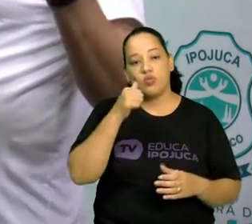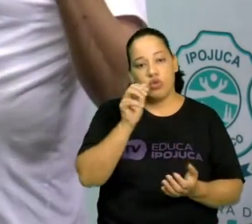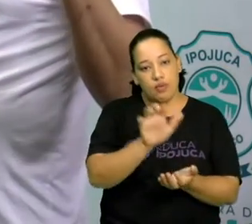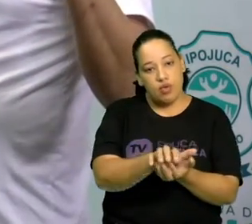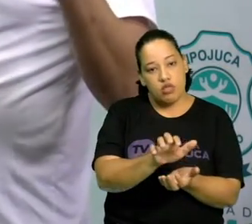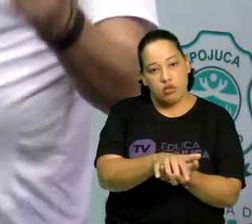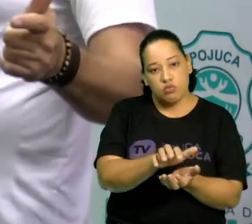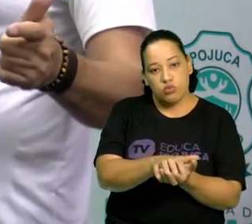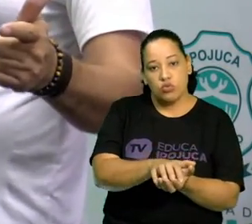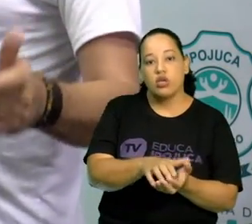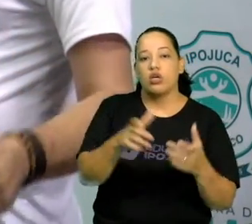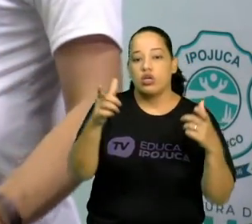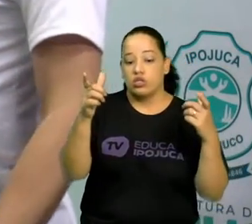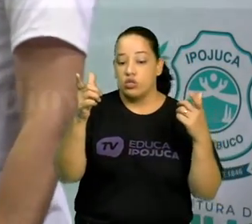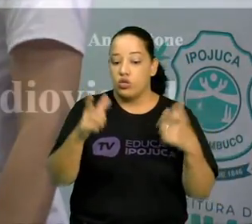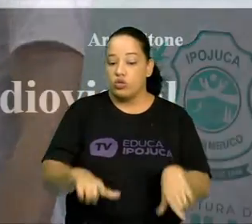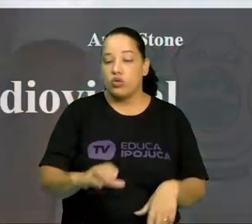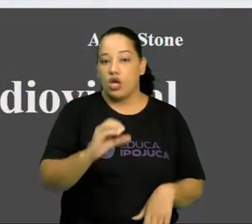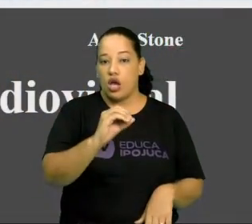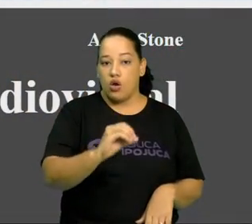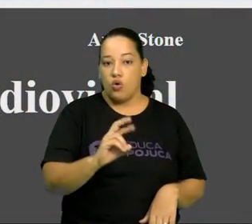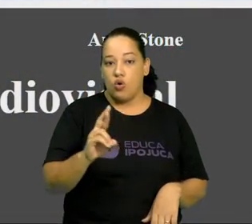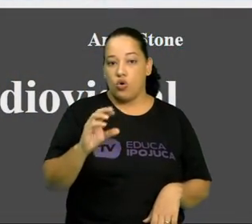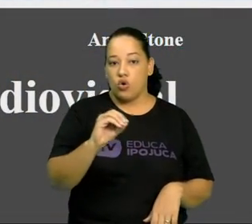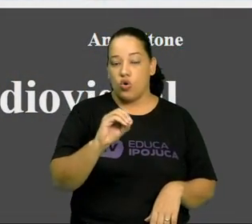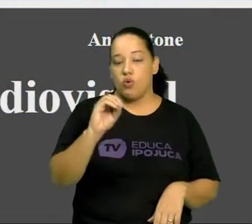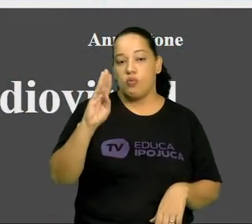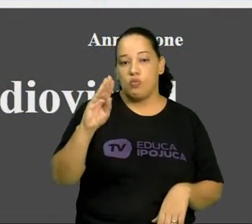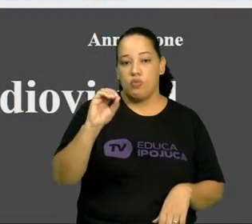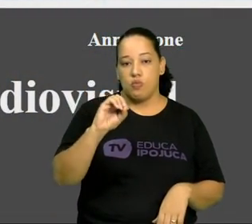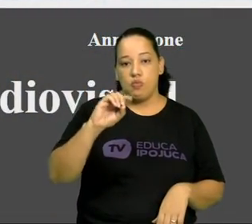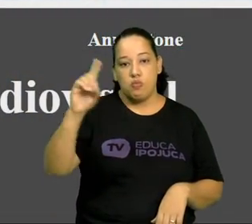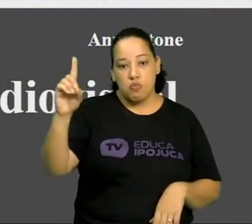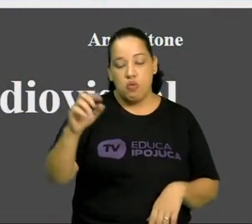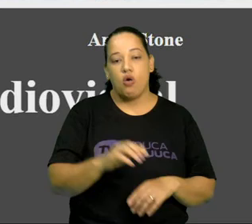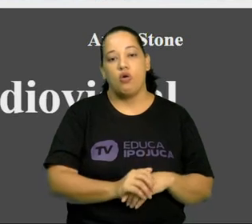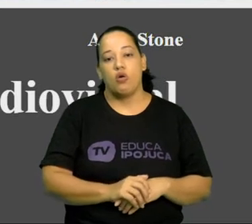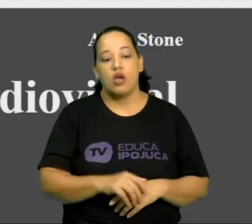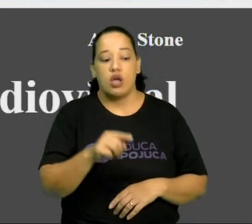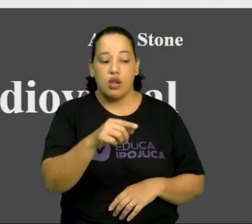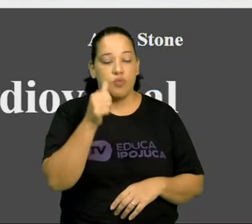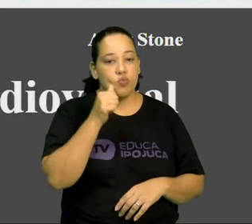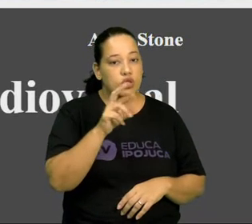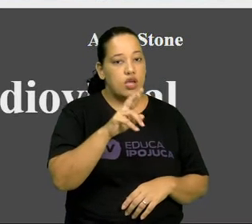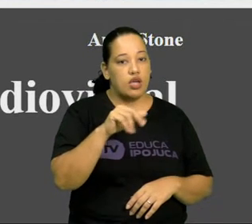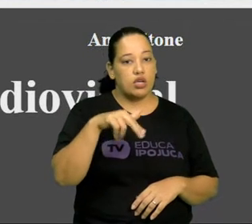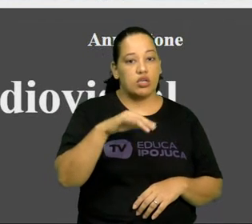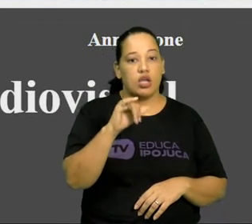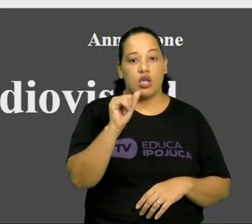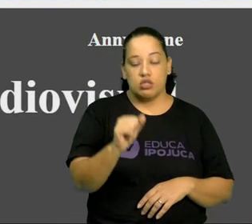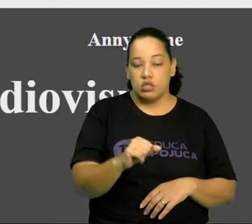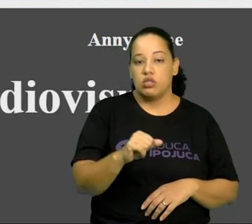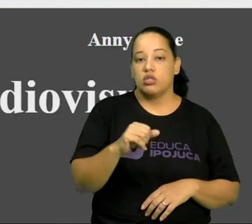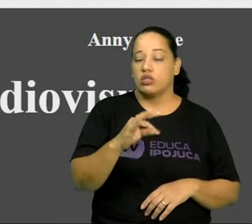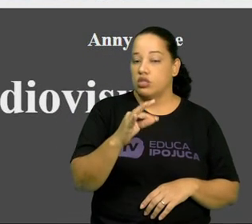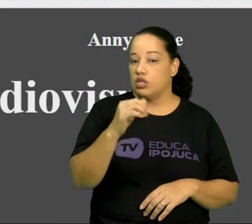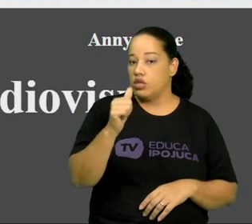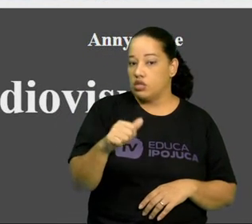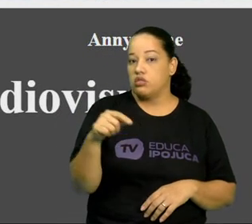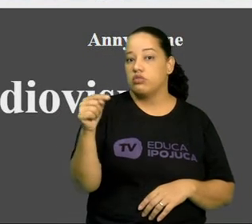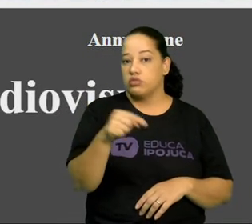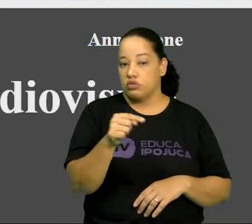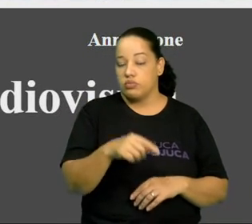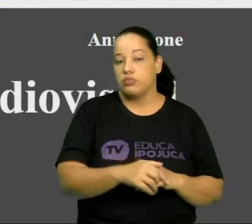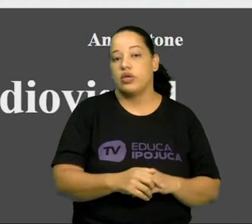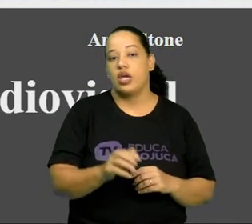de Orobó. Renata Pinheiro, pernambucana. Acho que recifense, não tenho certeza. E aqui, Anne Stone, que é